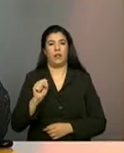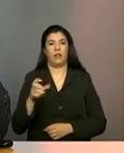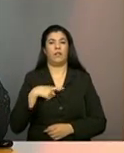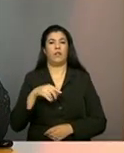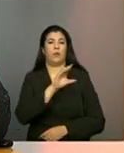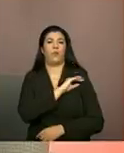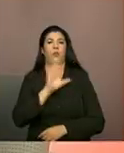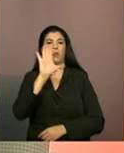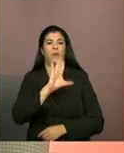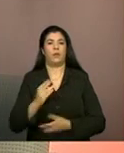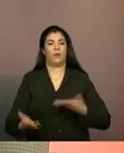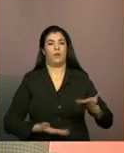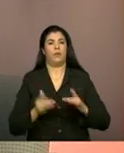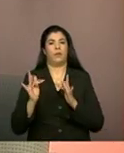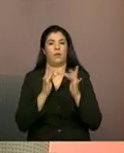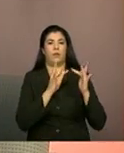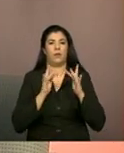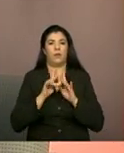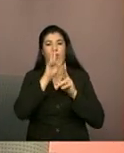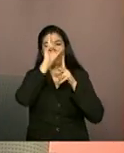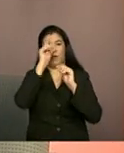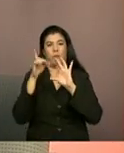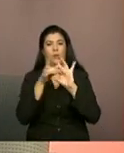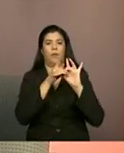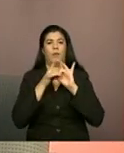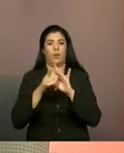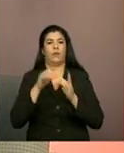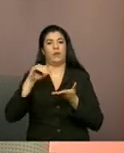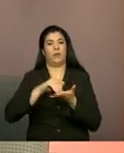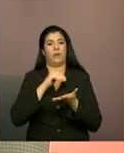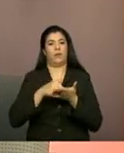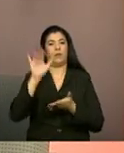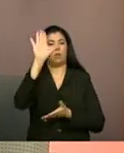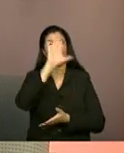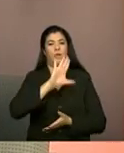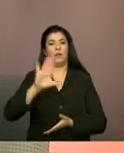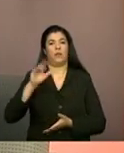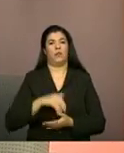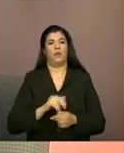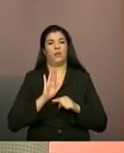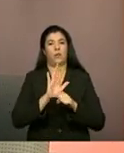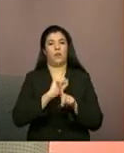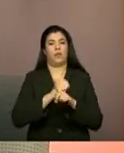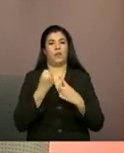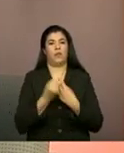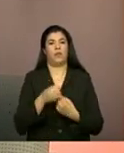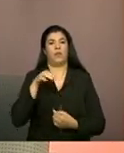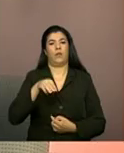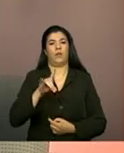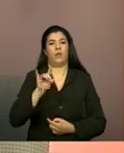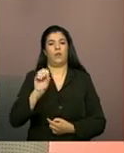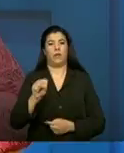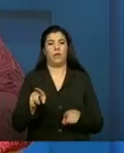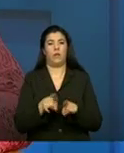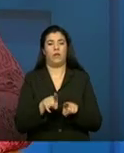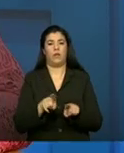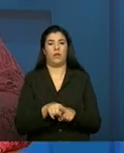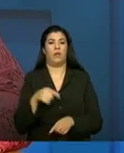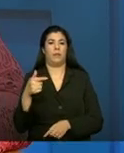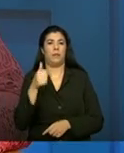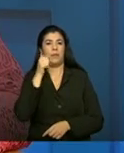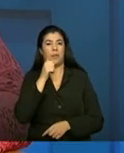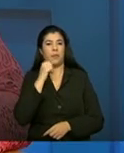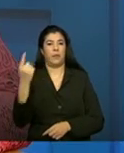-Geral do Serviço de Convivência e Fortalecimento de Vínculos da Secretaria Nacional de Assistência Social do MDS, e